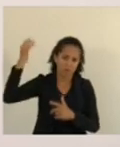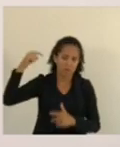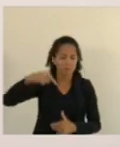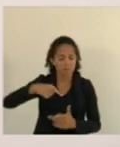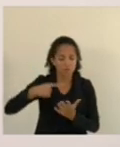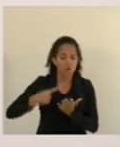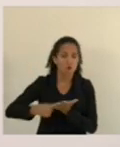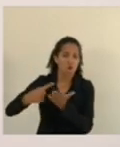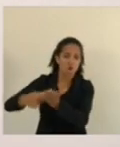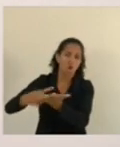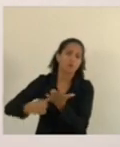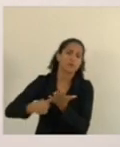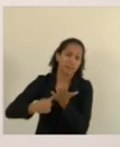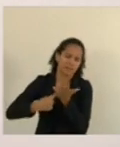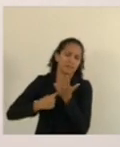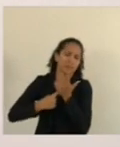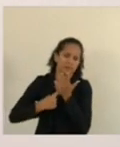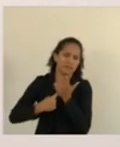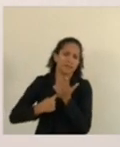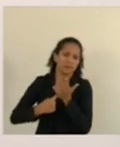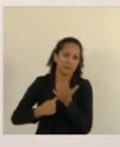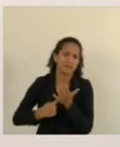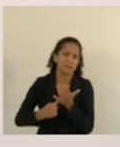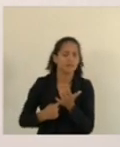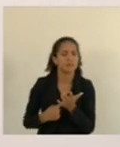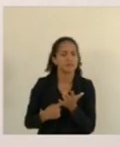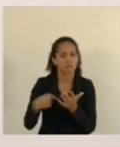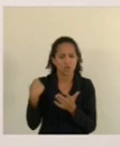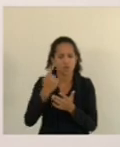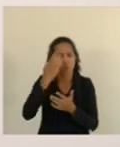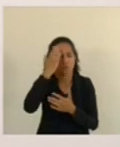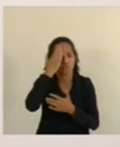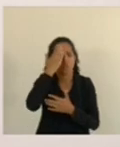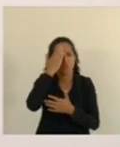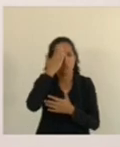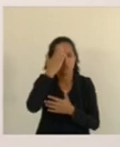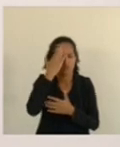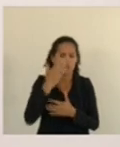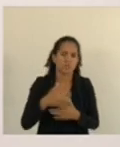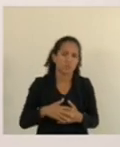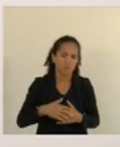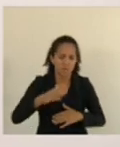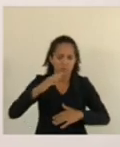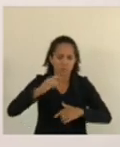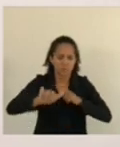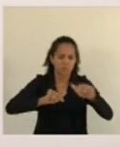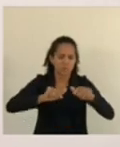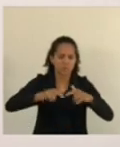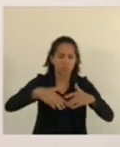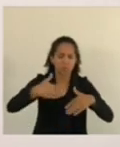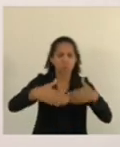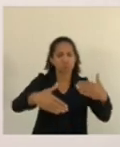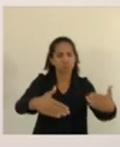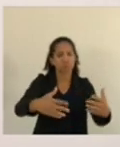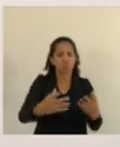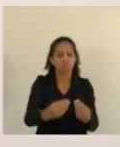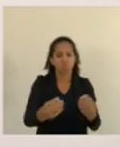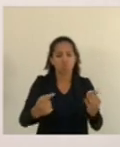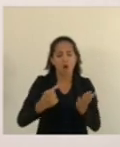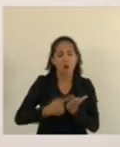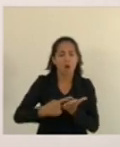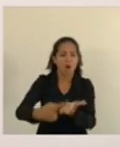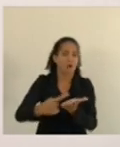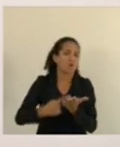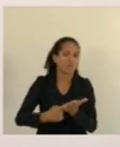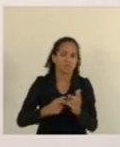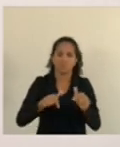acordos que foram feitos efetivamente porque a gente sabe através dos próprios trabalhadores que muitos desses acordos não